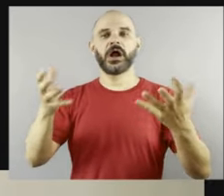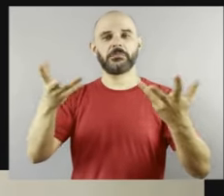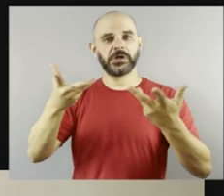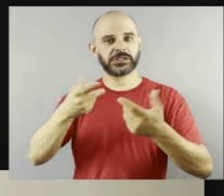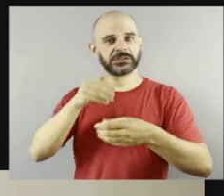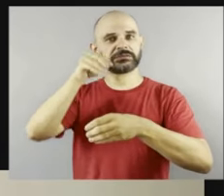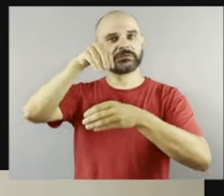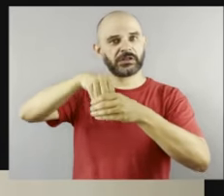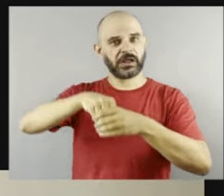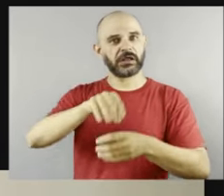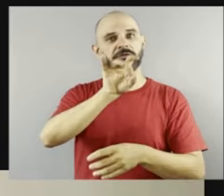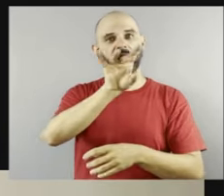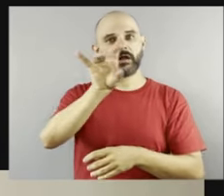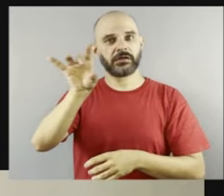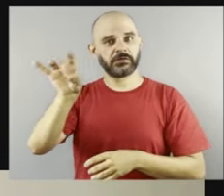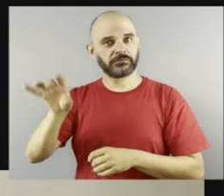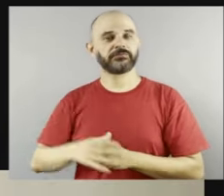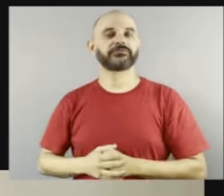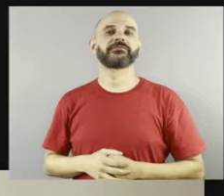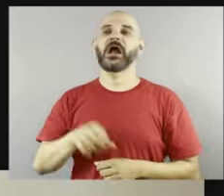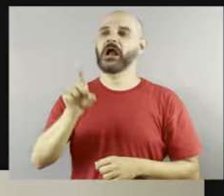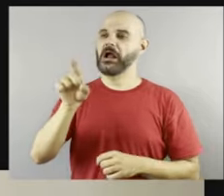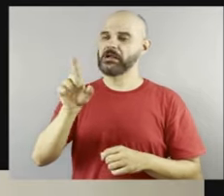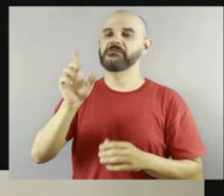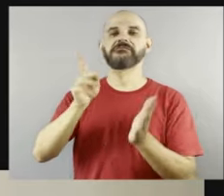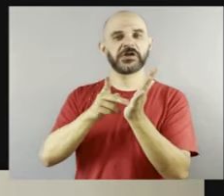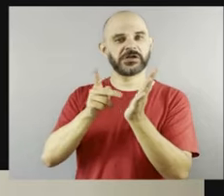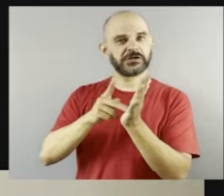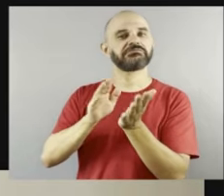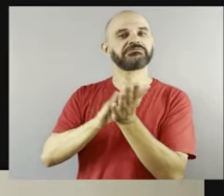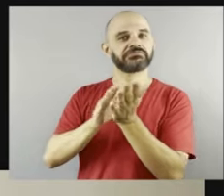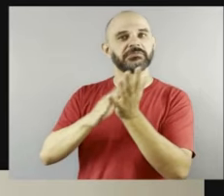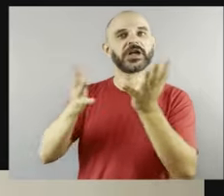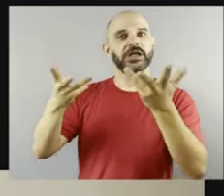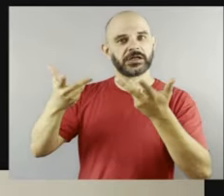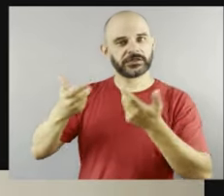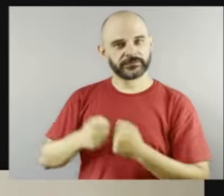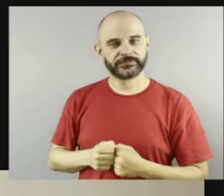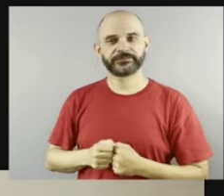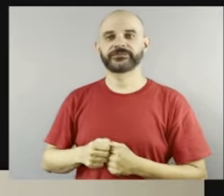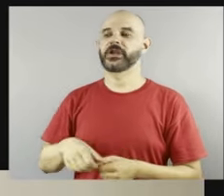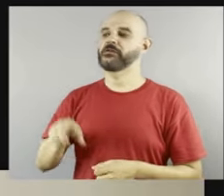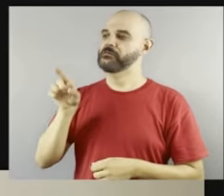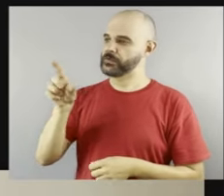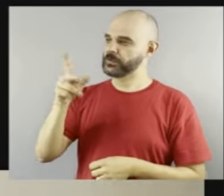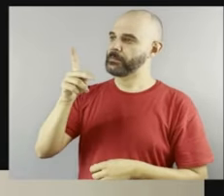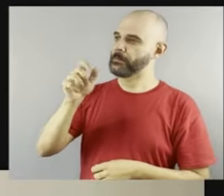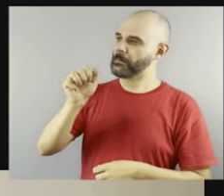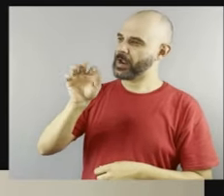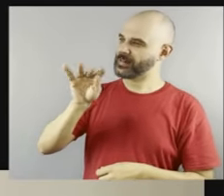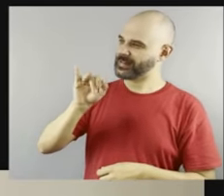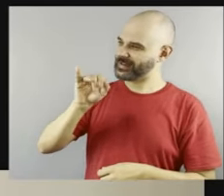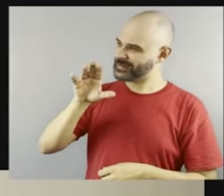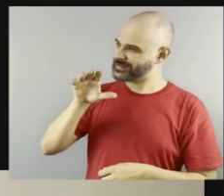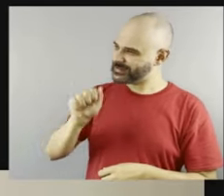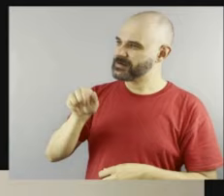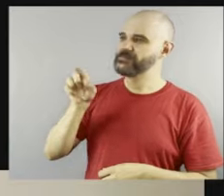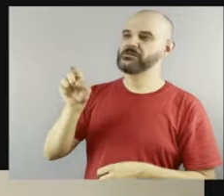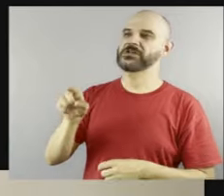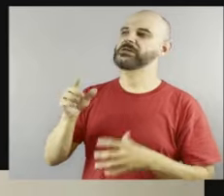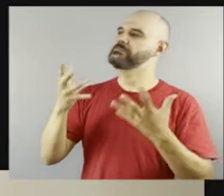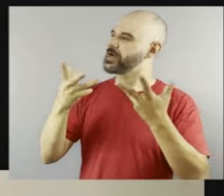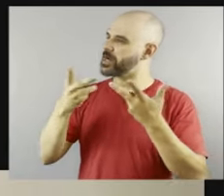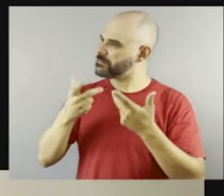incrível. Agora, Patrícia também. Você é incrível porque você consegue já fazer uma gestão aqui de um monte, não é? De